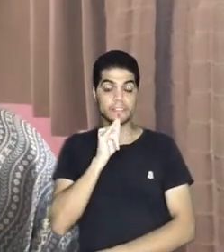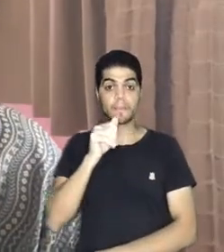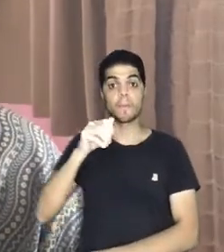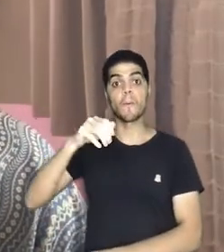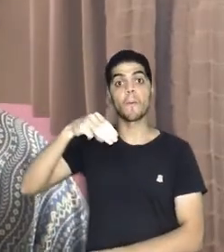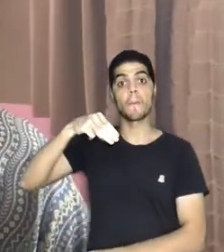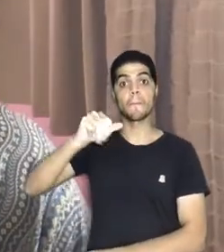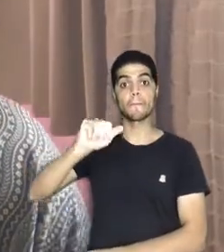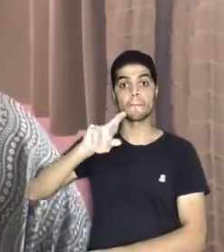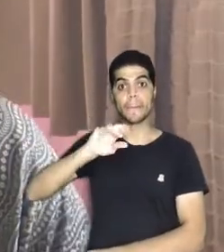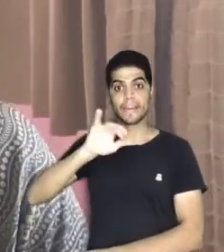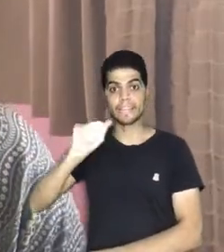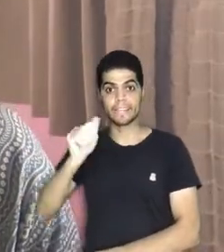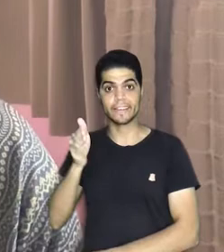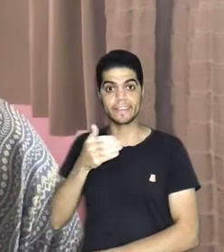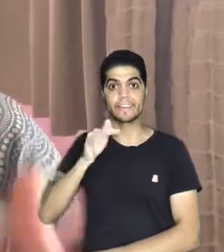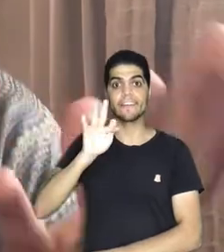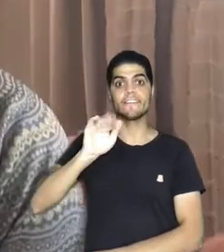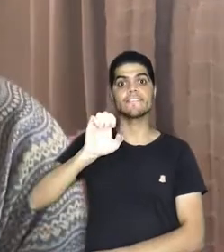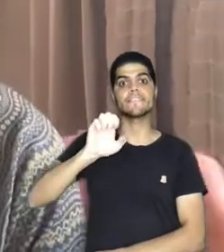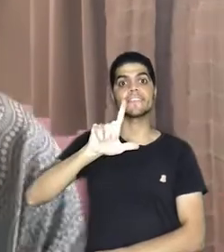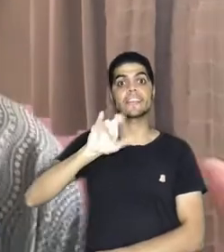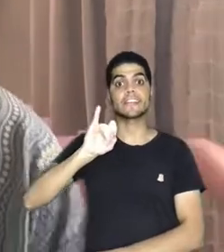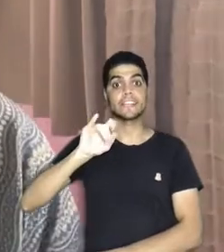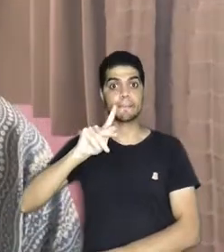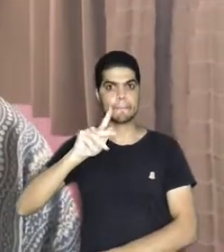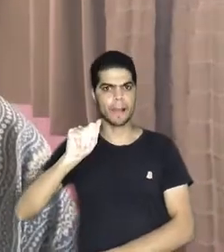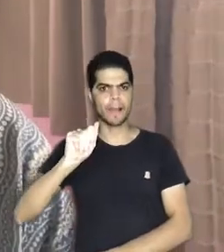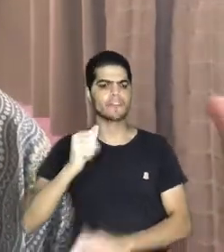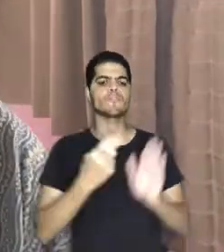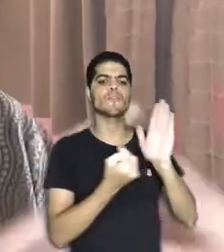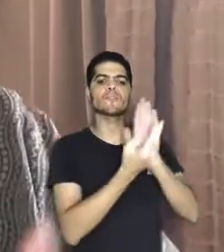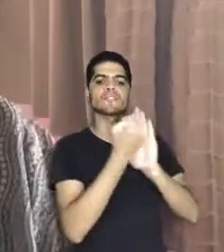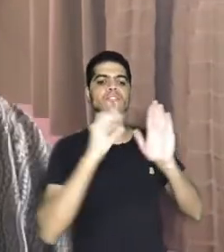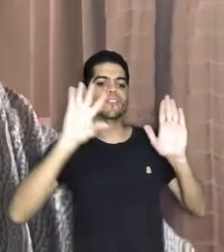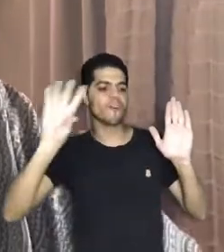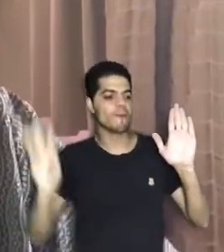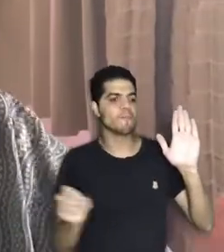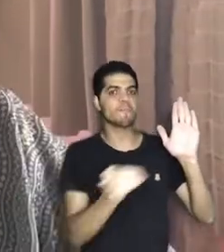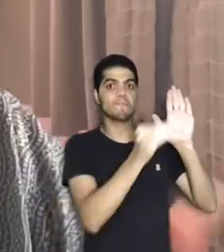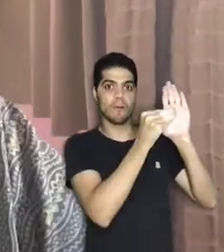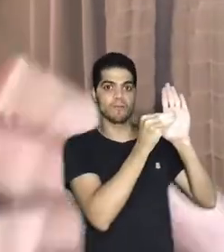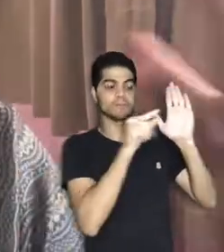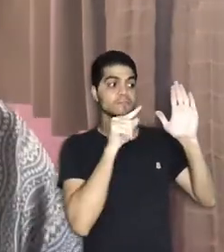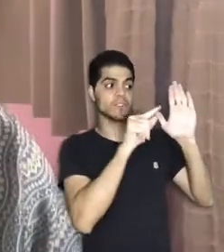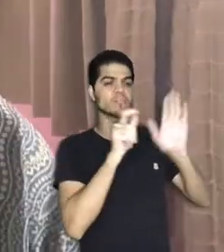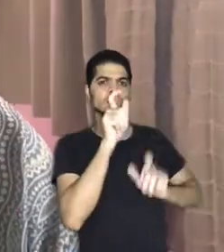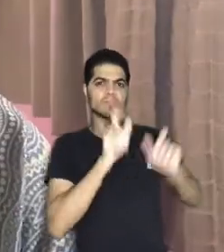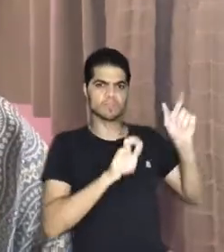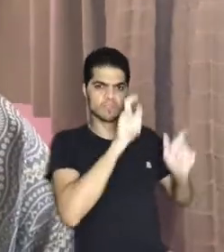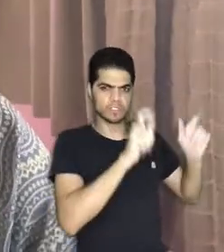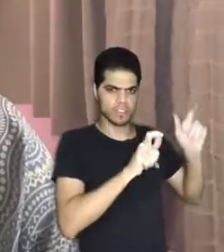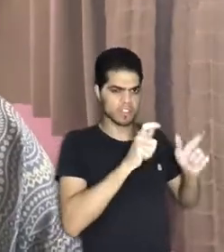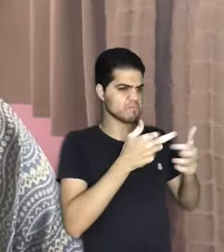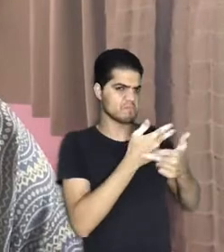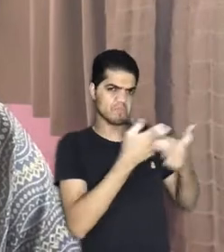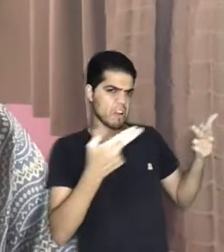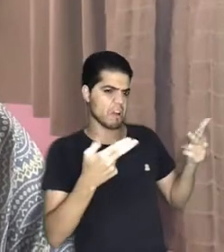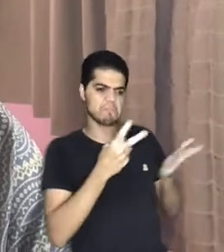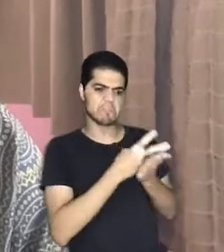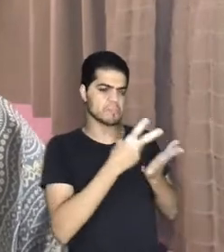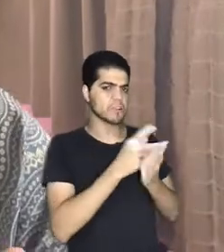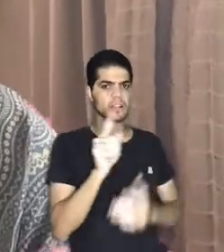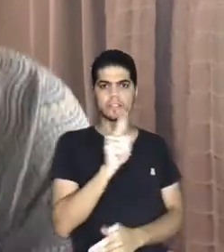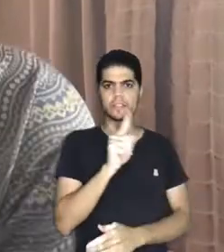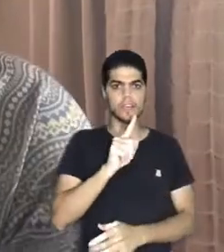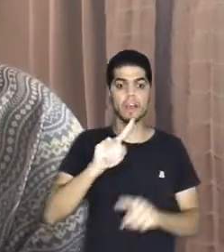história de Maria Filipa que tal colocá-la no centro daquela imagem? A imagem não precisa ter os mesmos personagens que foram apresentados pelo Pedro